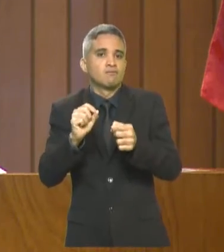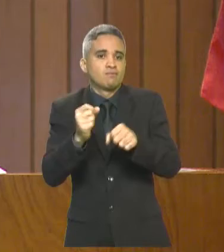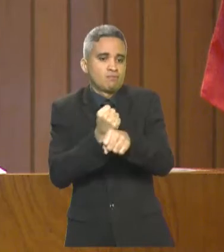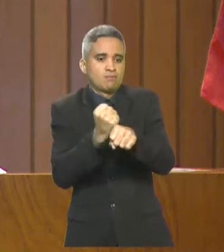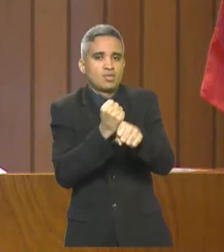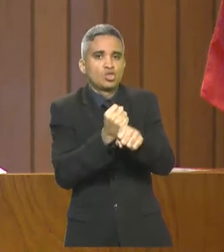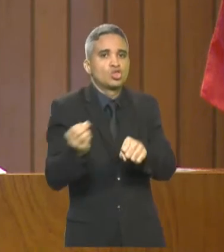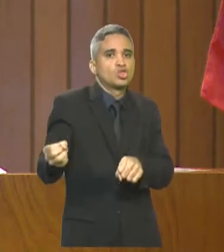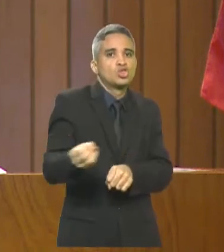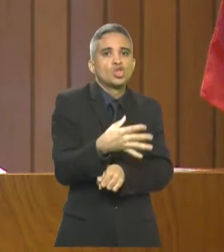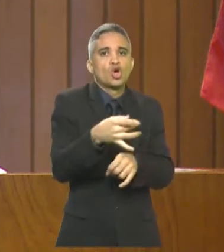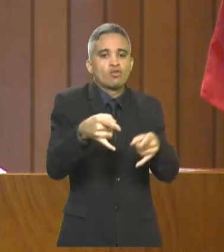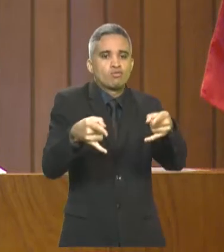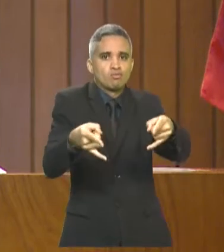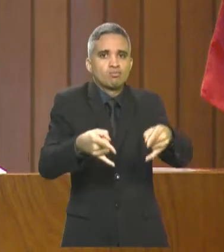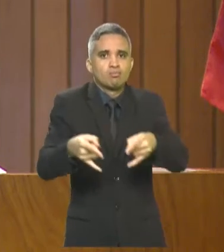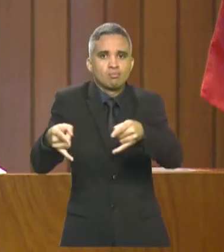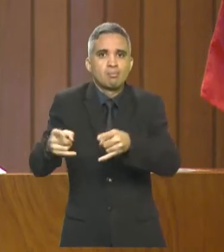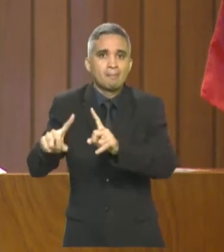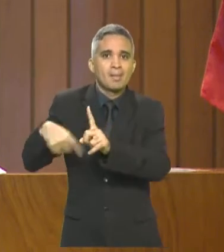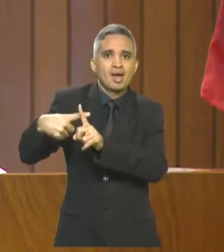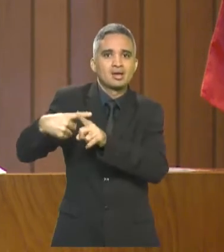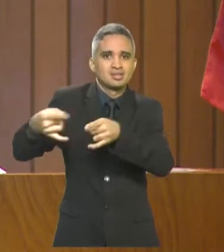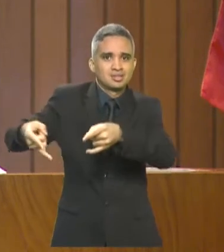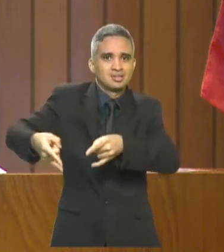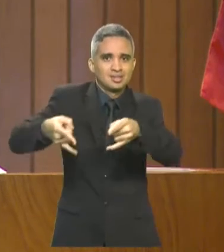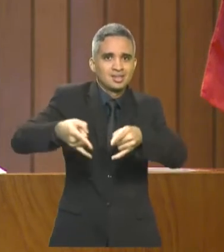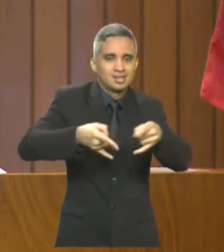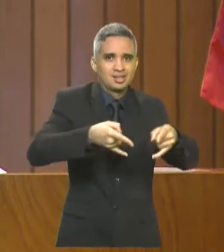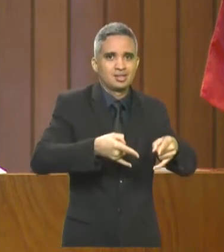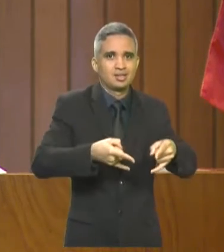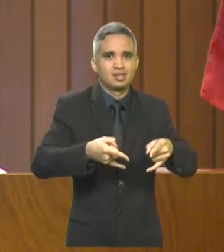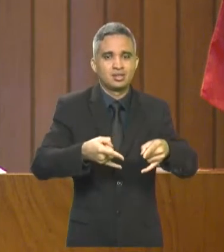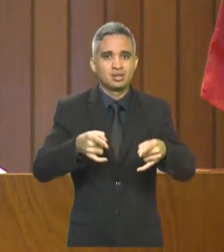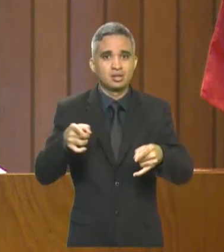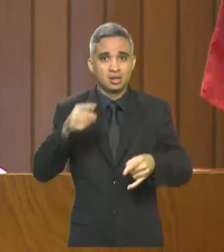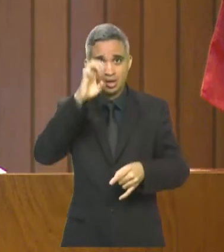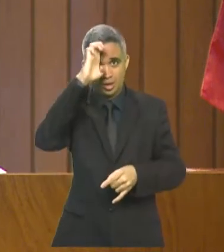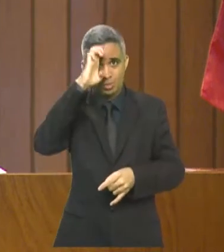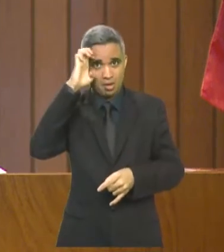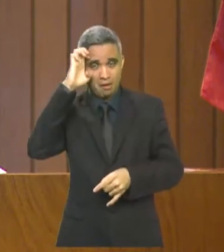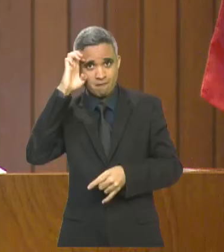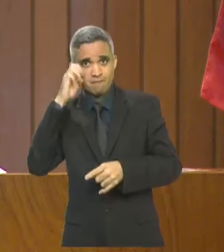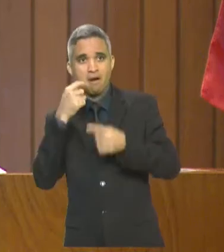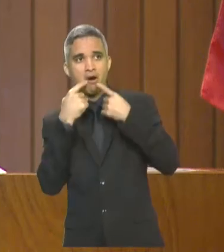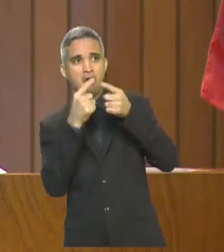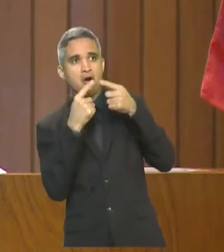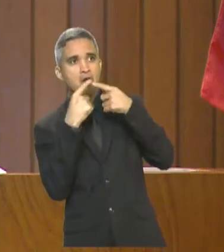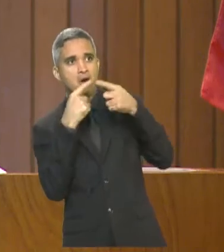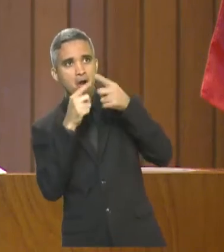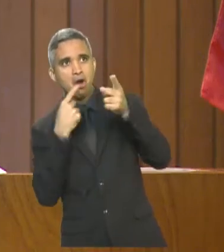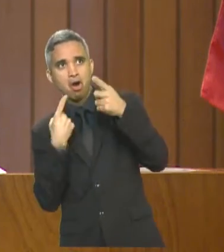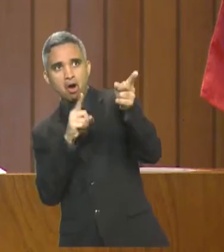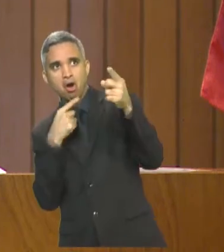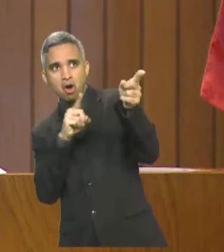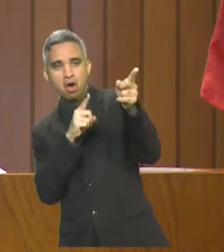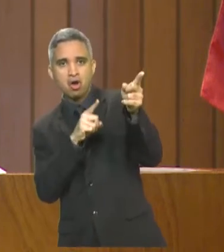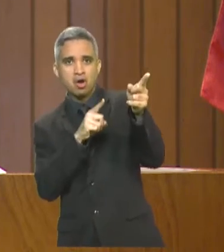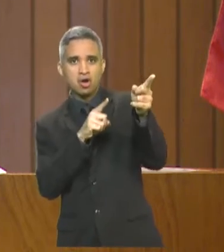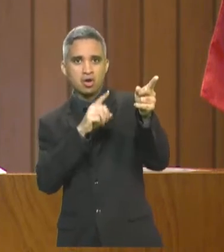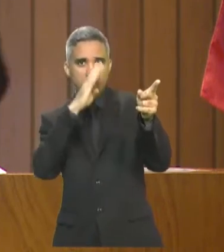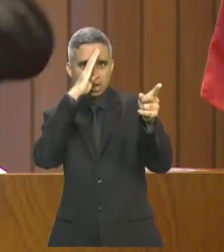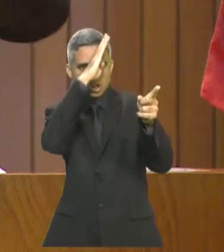sem precisar falar mal do governo federal, sem precisar falar mal do governador do estado. Até hoje, o prefeito